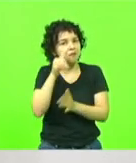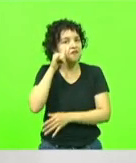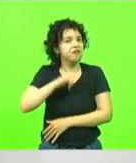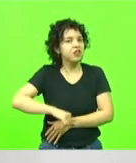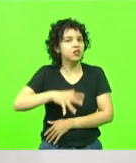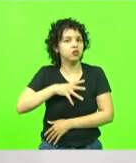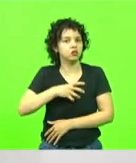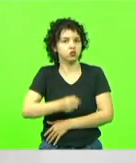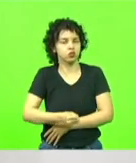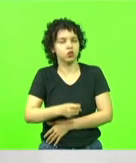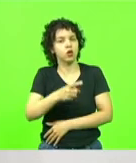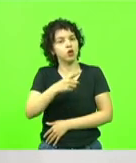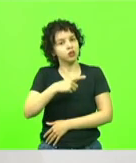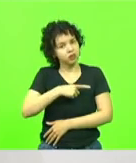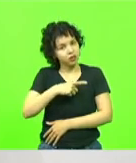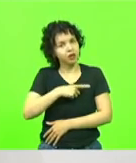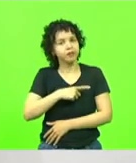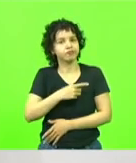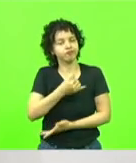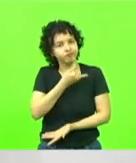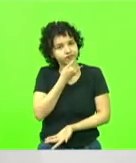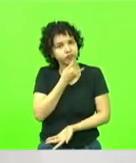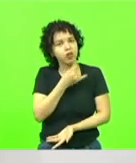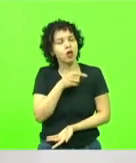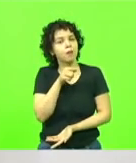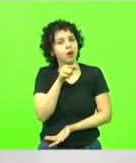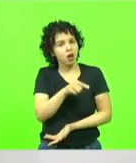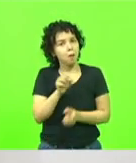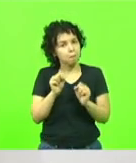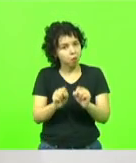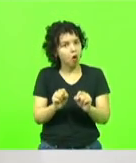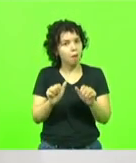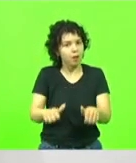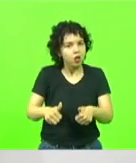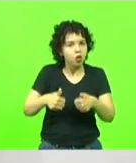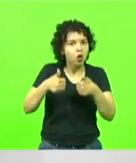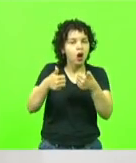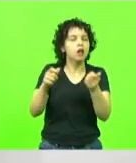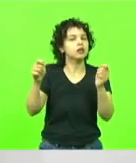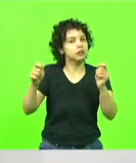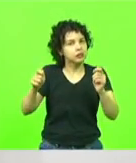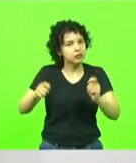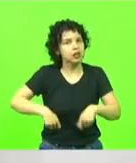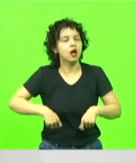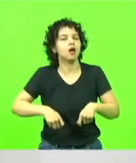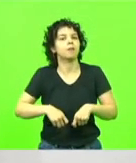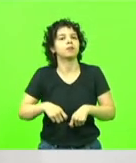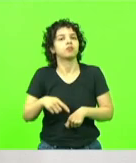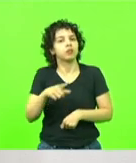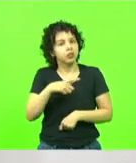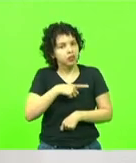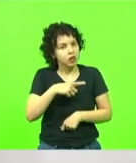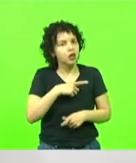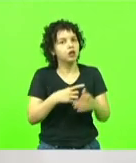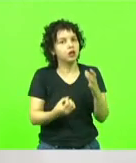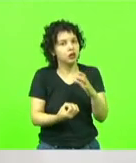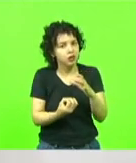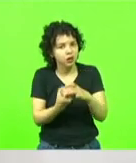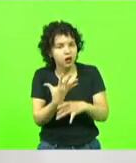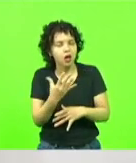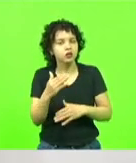lamenta, infelizmente existe, esse programa pode ser melhorado, aperfeiçoado, com certeza, mas ele existe, ele foi criado,